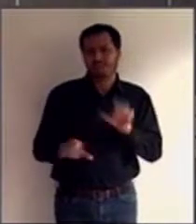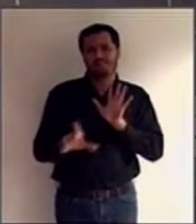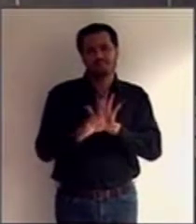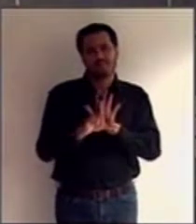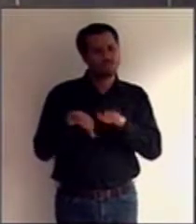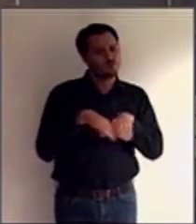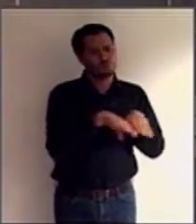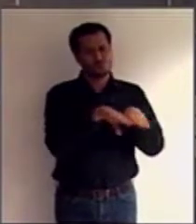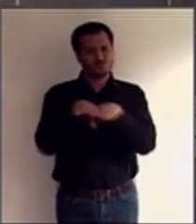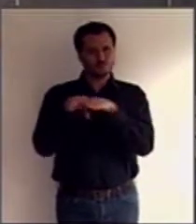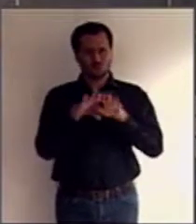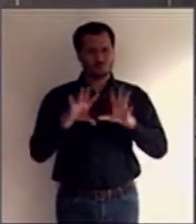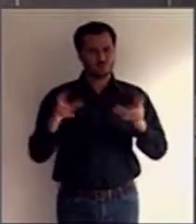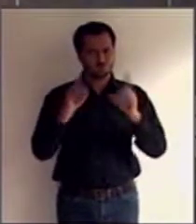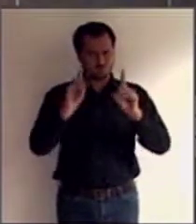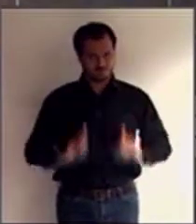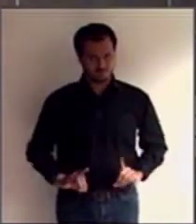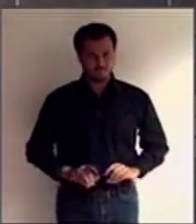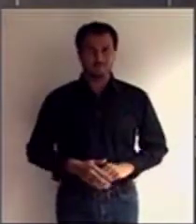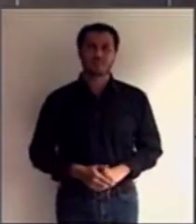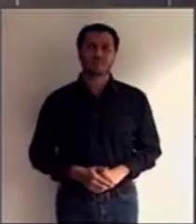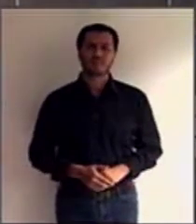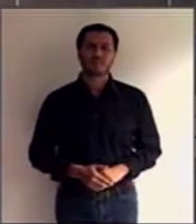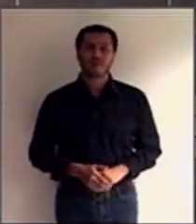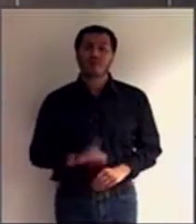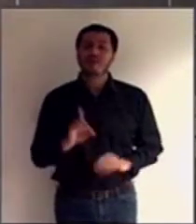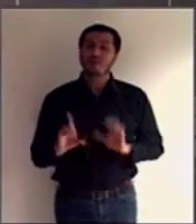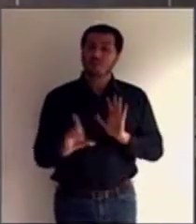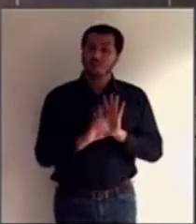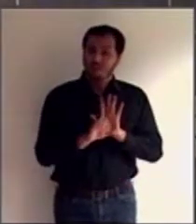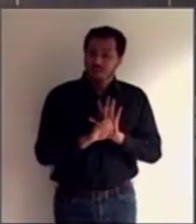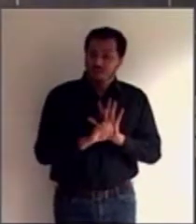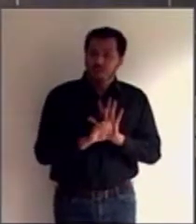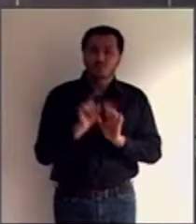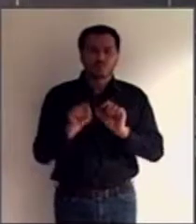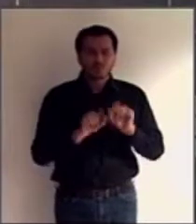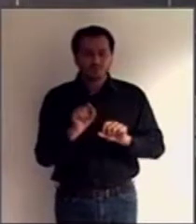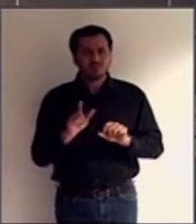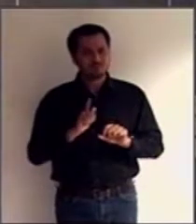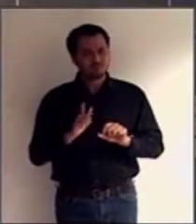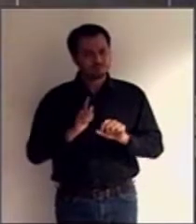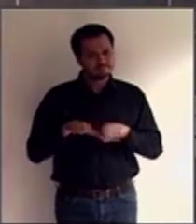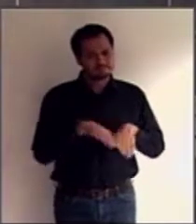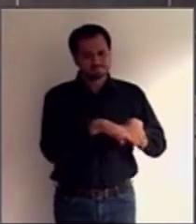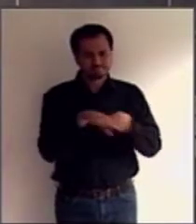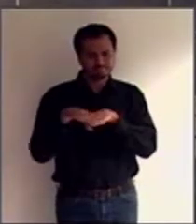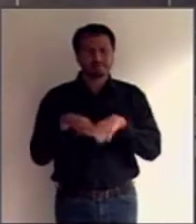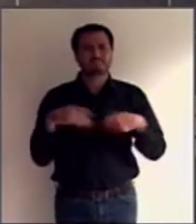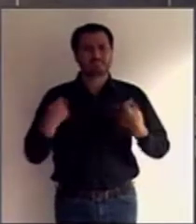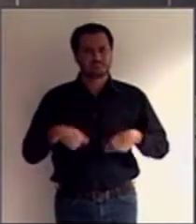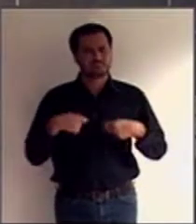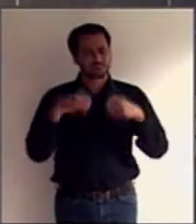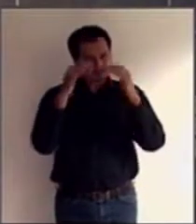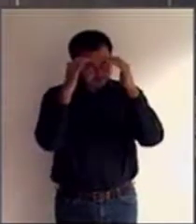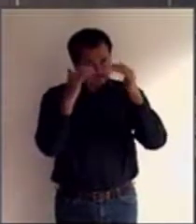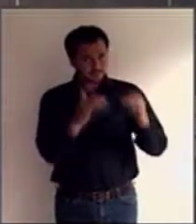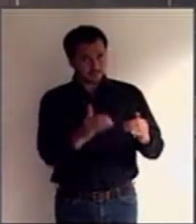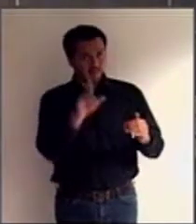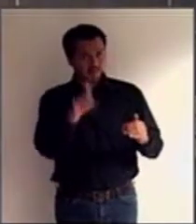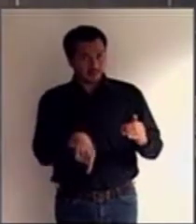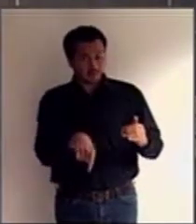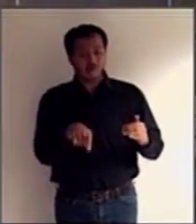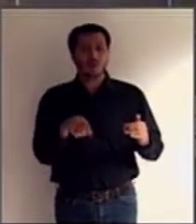reconhecimento da igualdade das pessoas com deficiência perante a lei também decorre da aplicação de princípios como a igualdade de oportunidades,